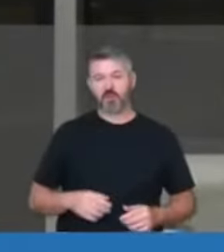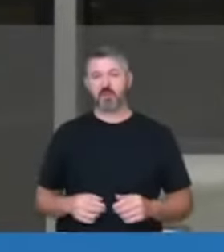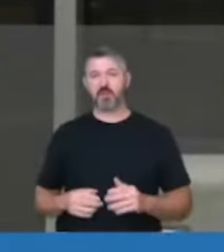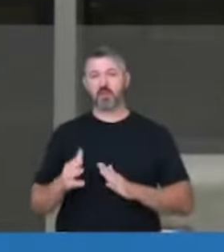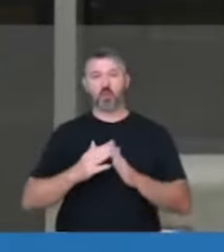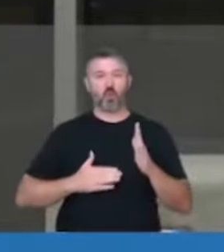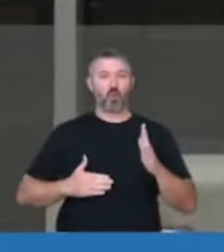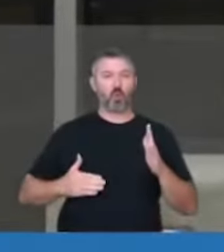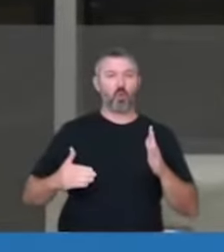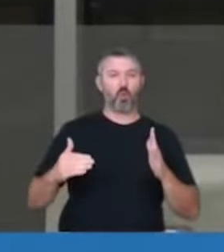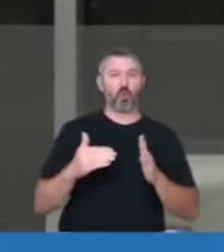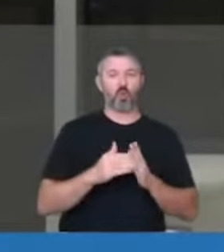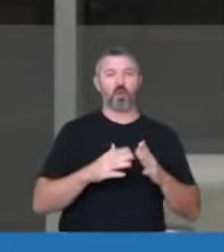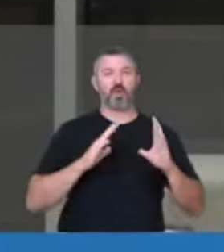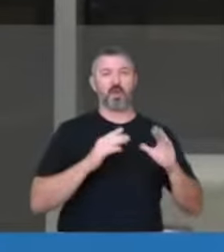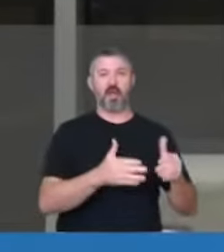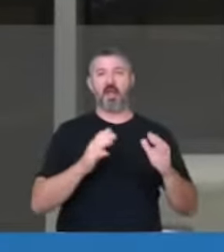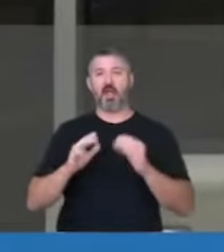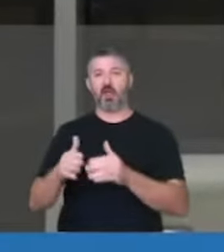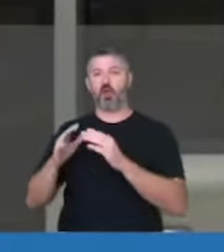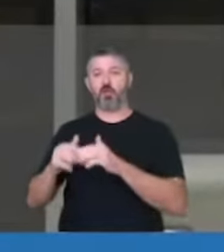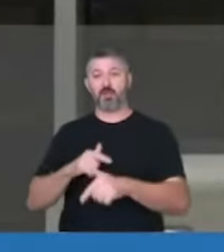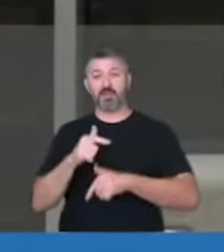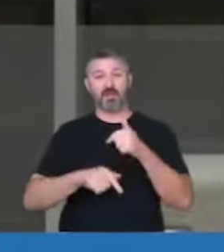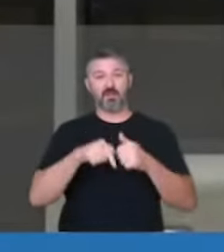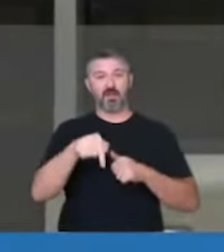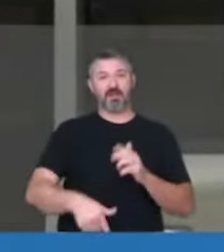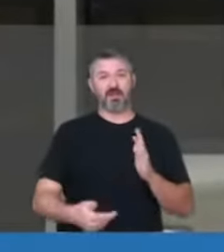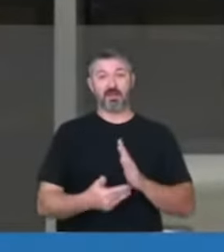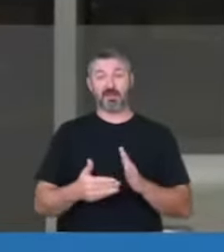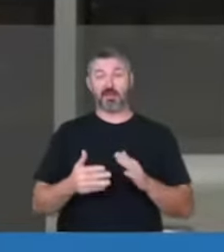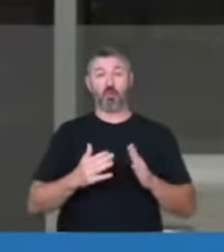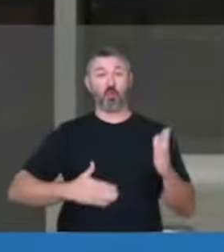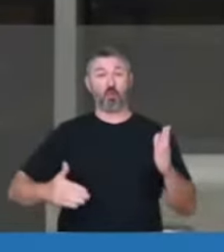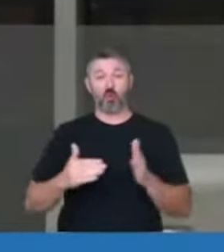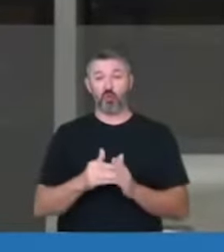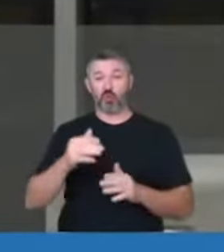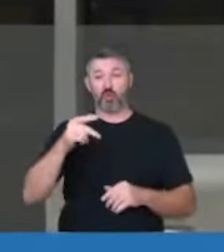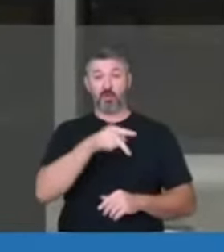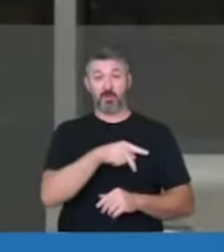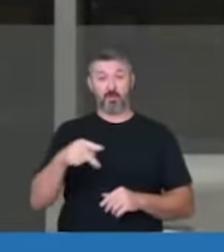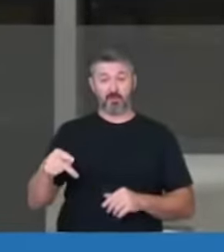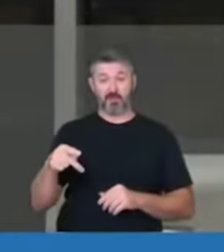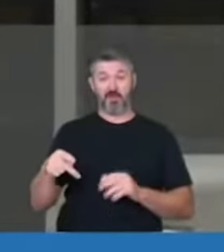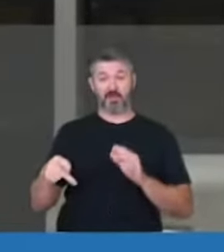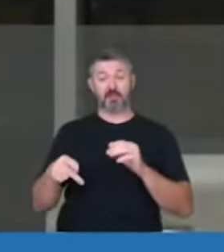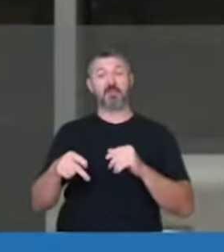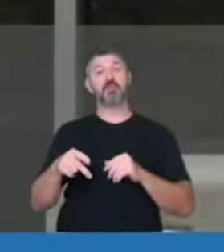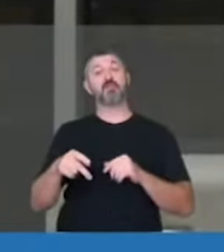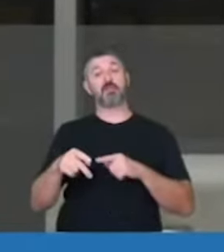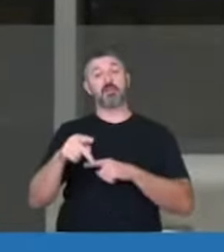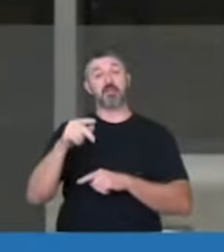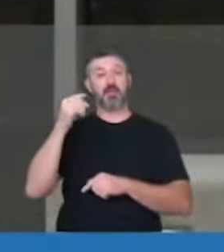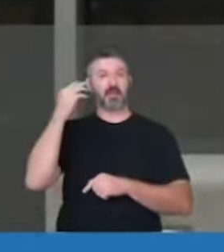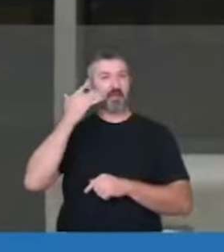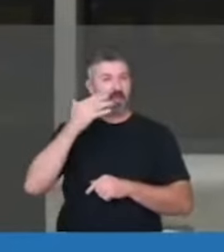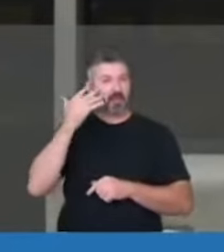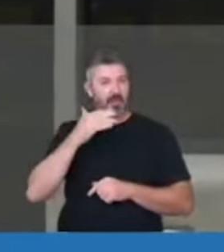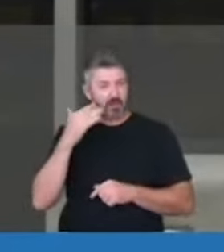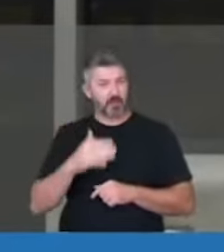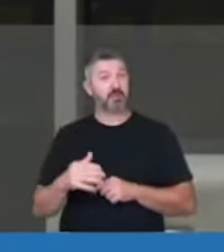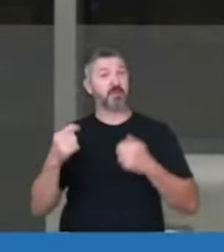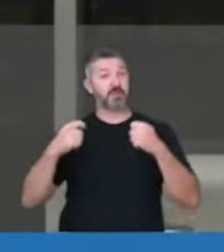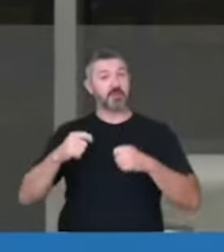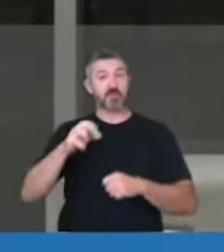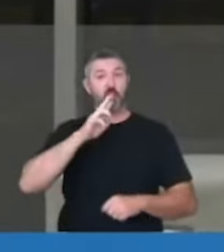todas as comissões que funcionaram nesta casa. A presidência da mesa, o presidente Artulira, precisa